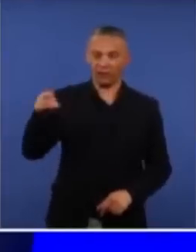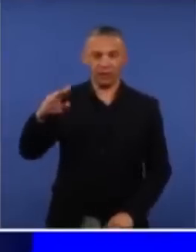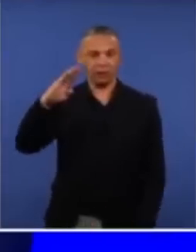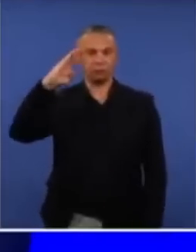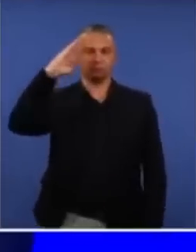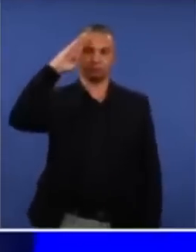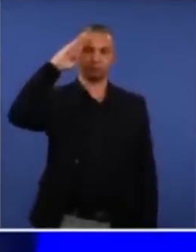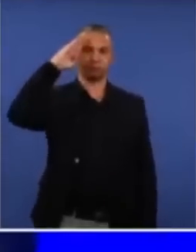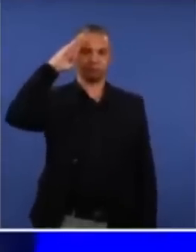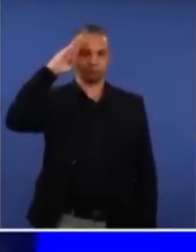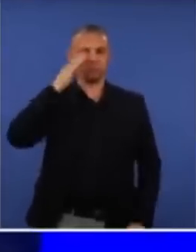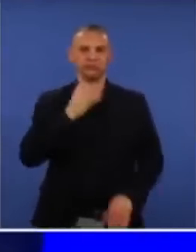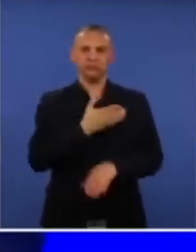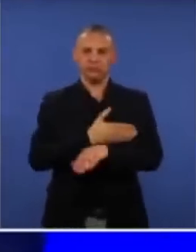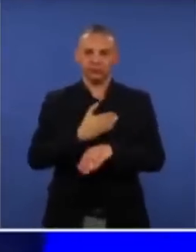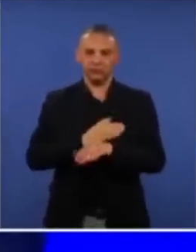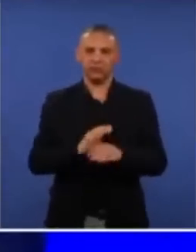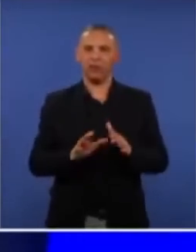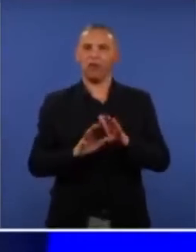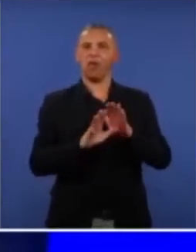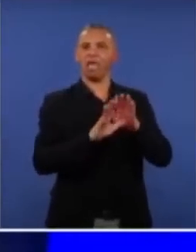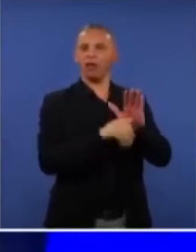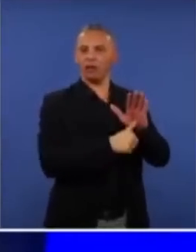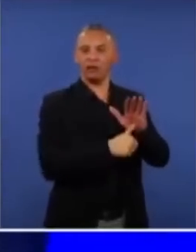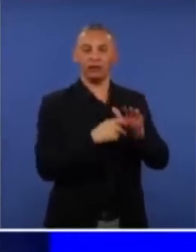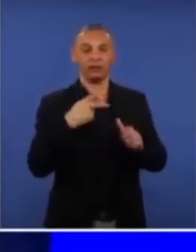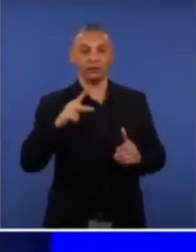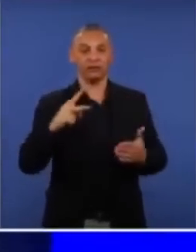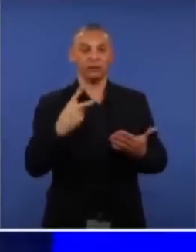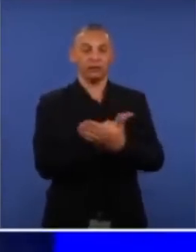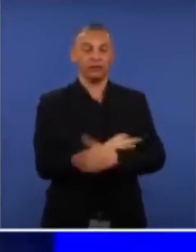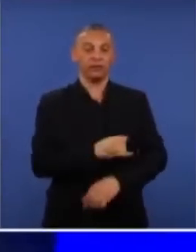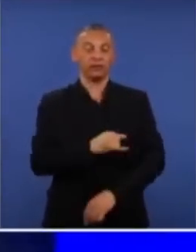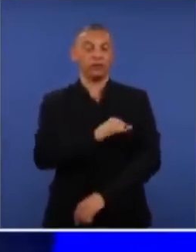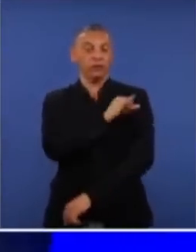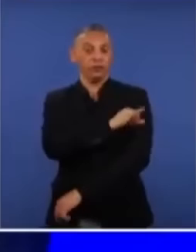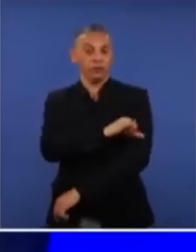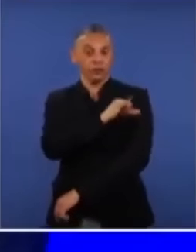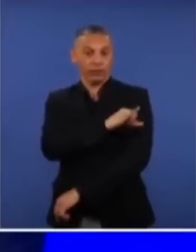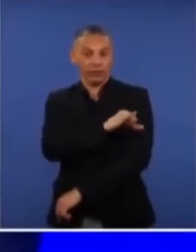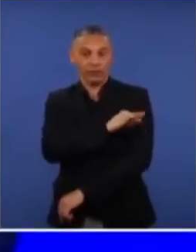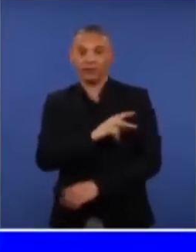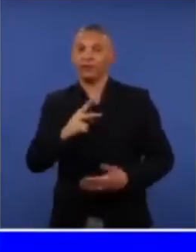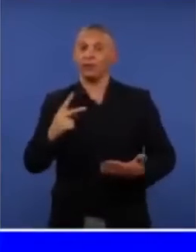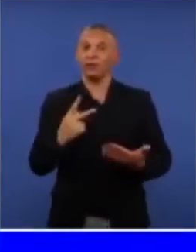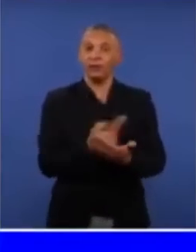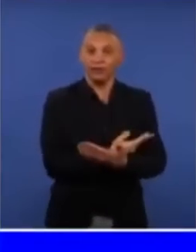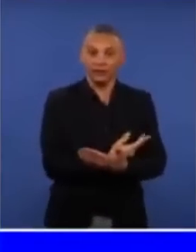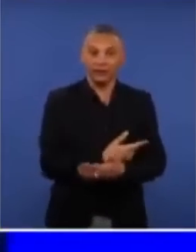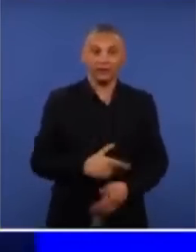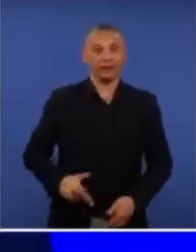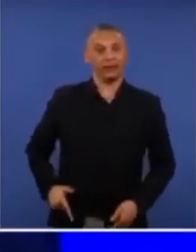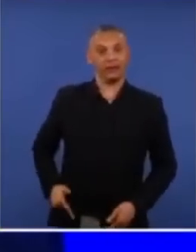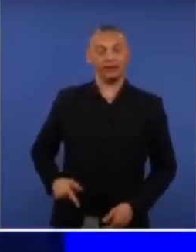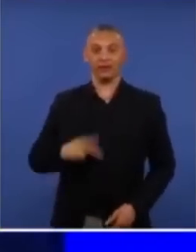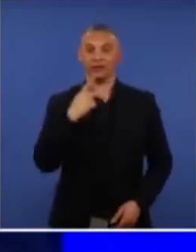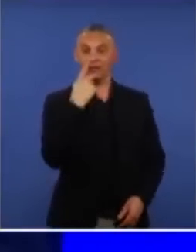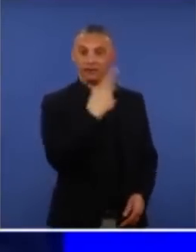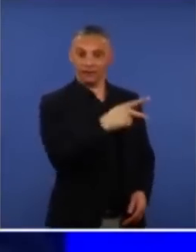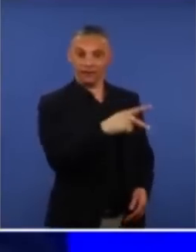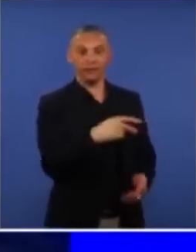treinado, foi assaltado pelo fator surpresa no Rio de Janeiro, numa motocicleta, e o bandido levou a arma dele.